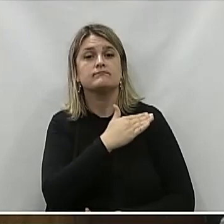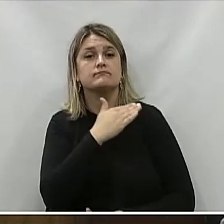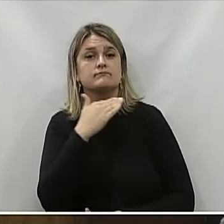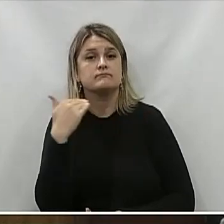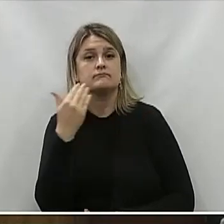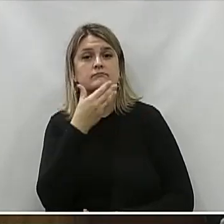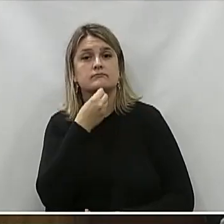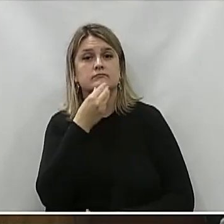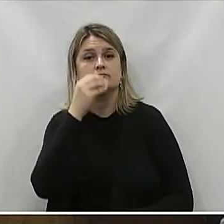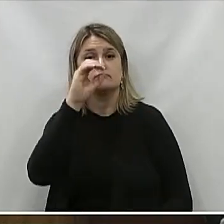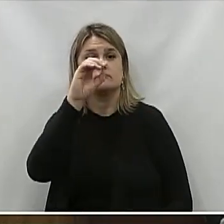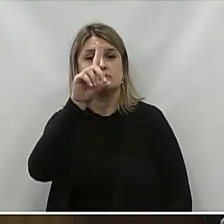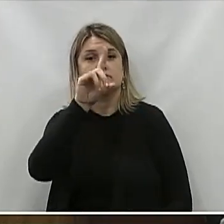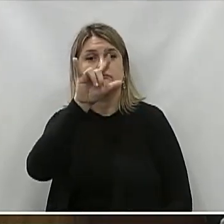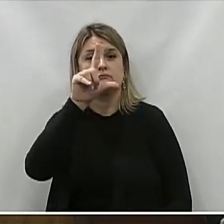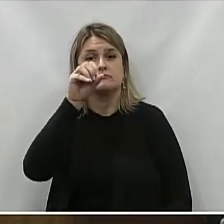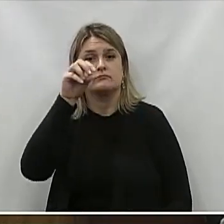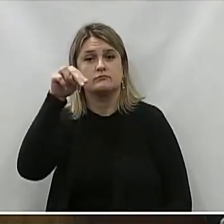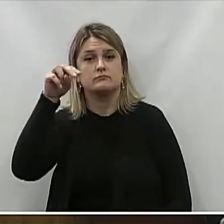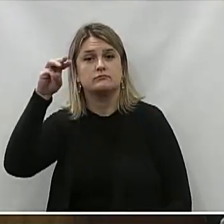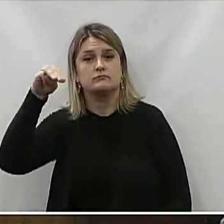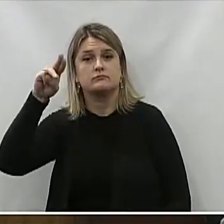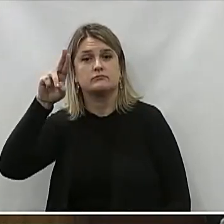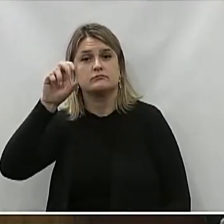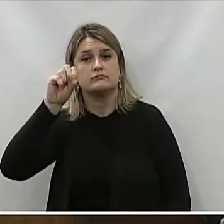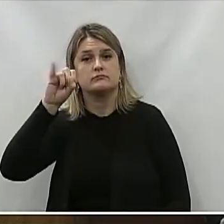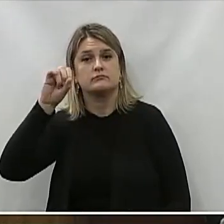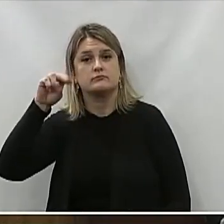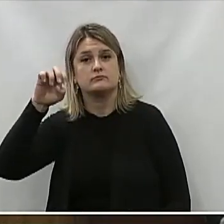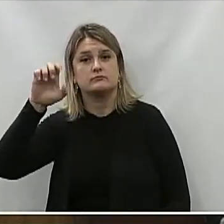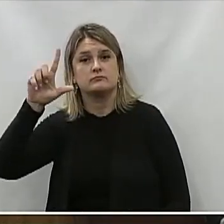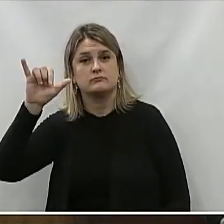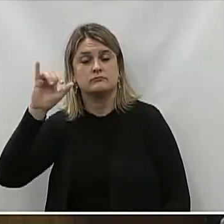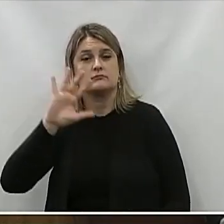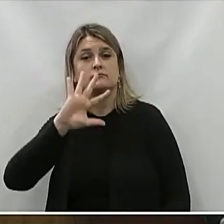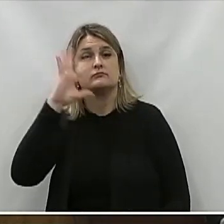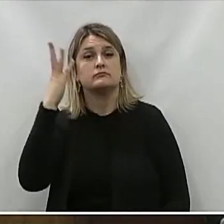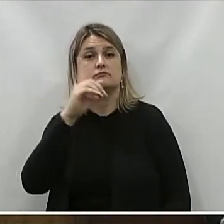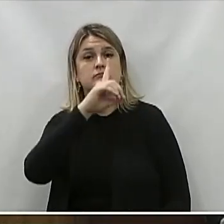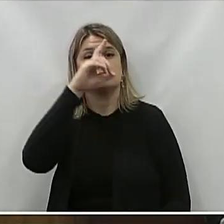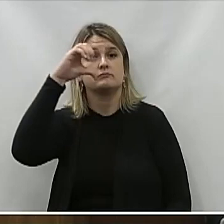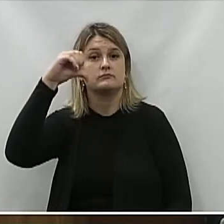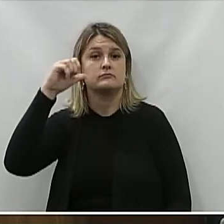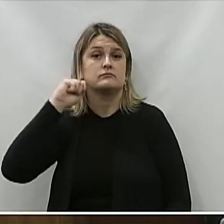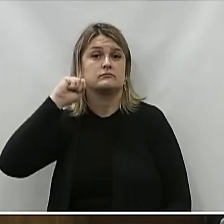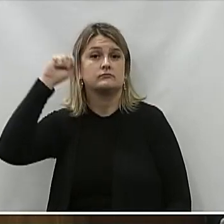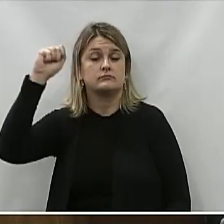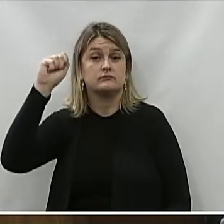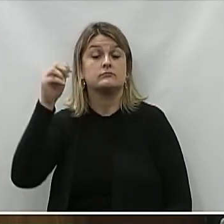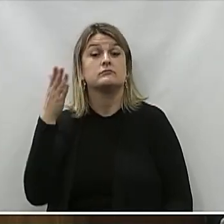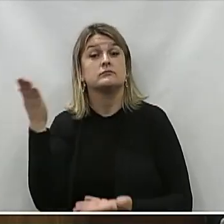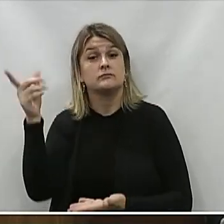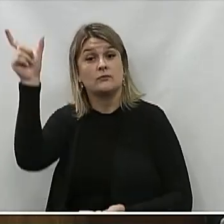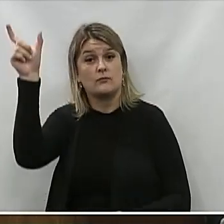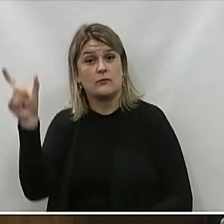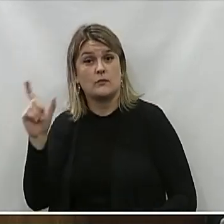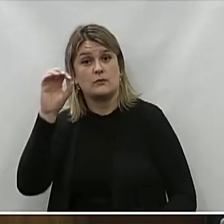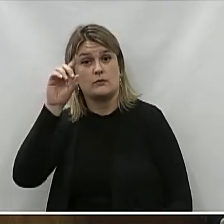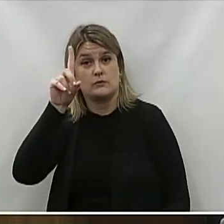falecimento Do senhor Odilon Mucinelli Ocorrido Dia 9 De abril Domingo De Páscoa O senhor Odilon Tinha 82